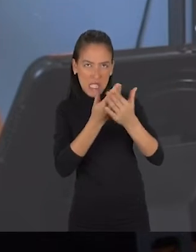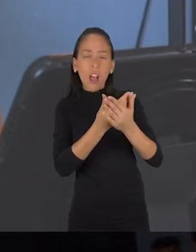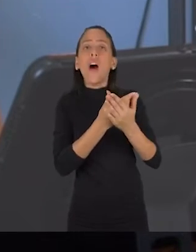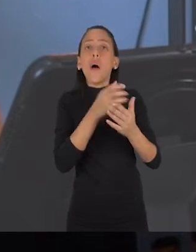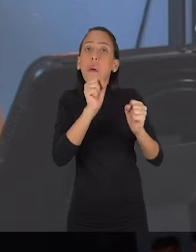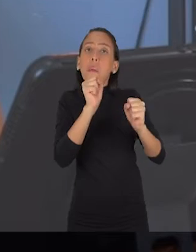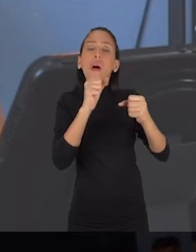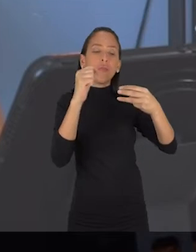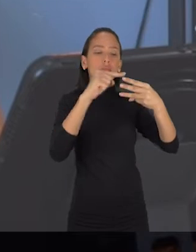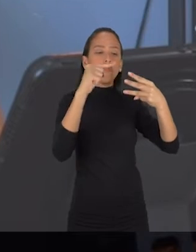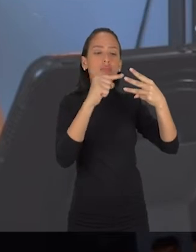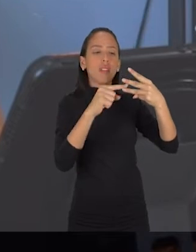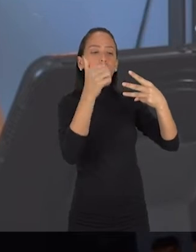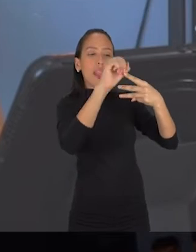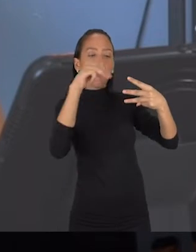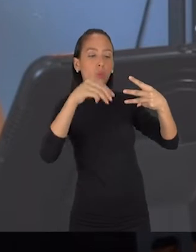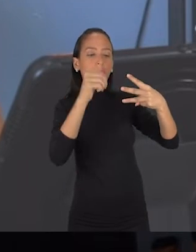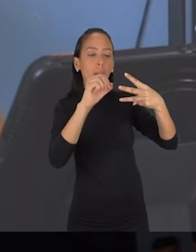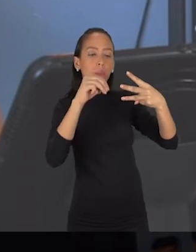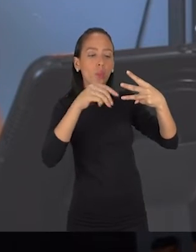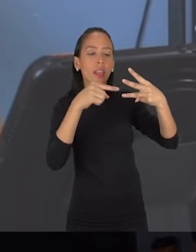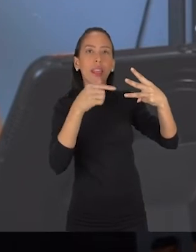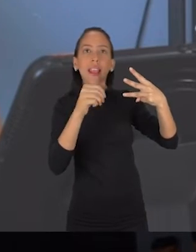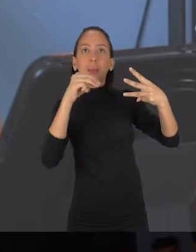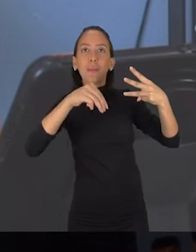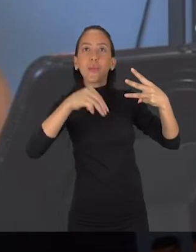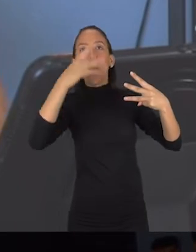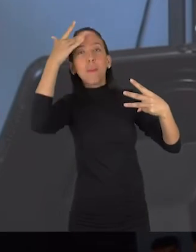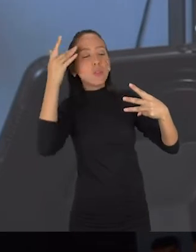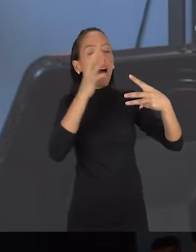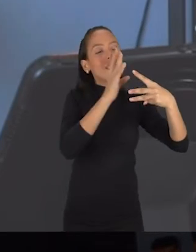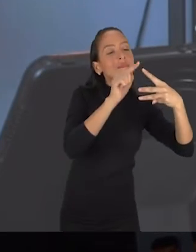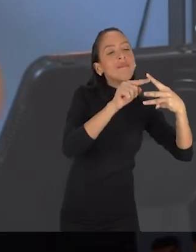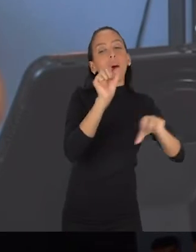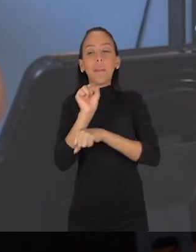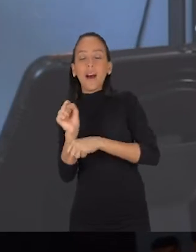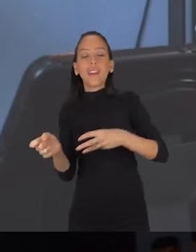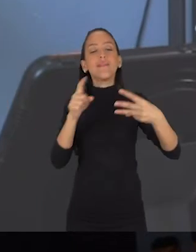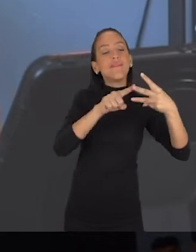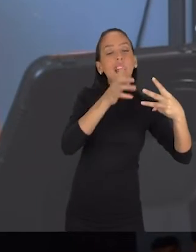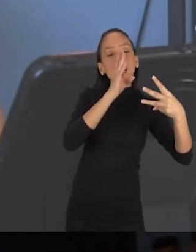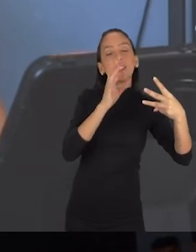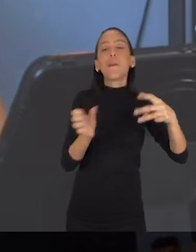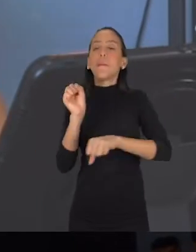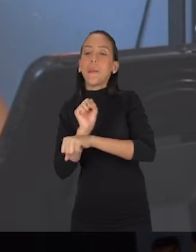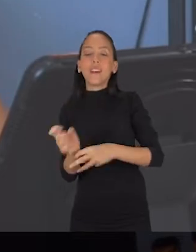divide em três tópicos de 10 minutos? Aí a pessoa consegue assistir um pouco, parar, fazer outra coisa, voltar, assistir o resto, e todo mundo